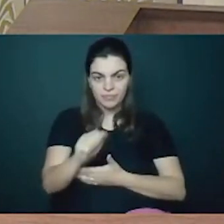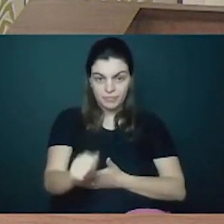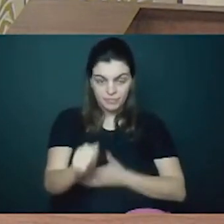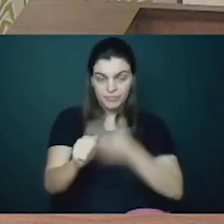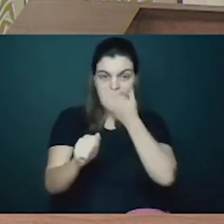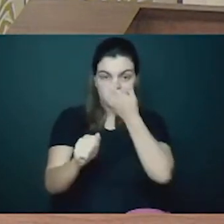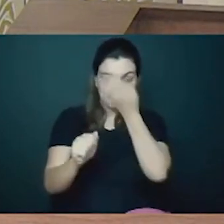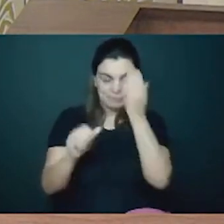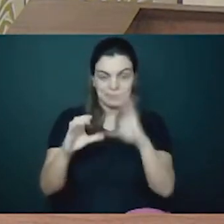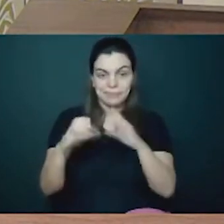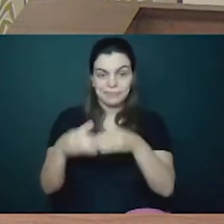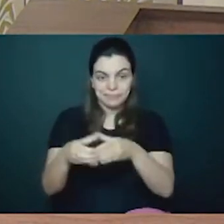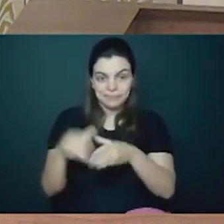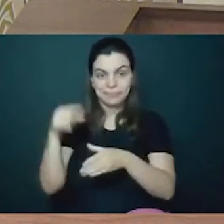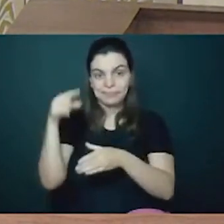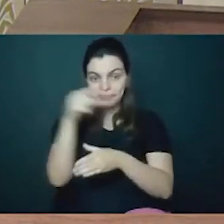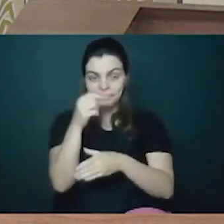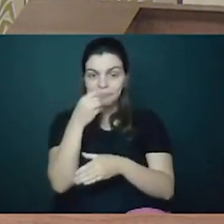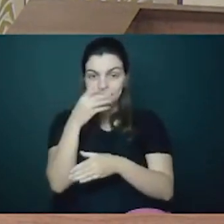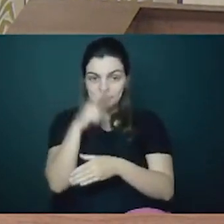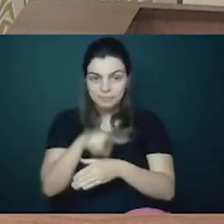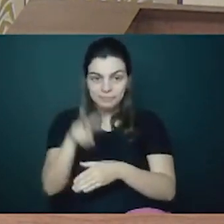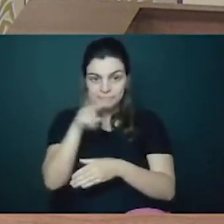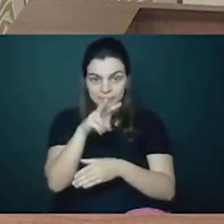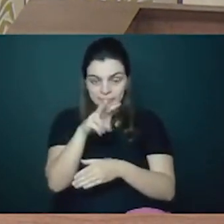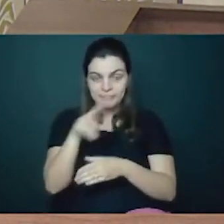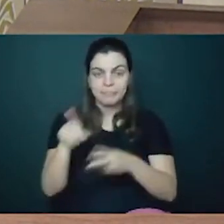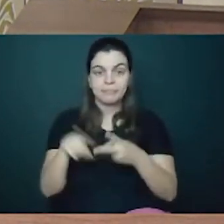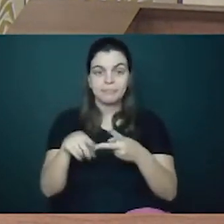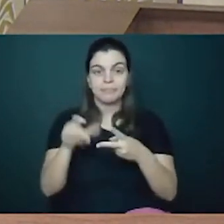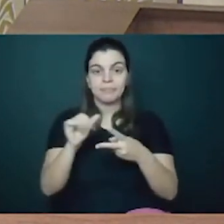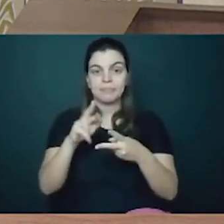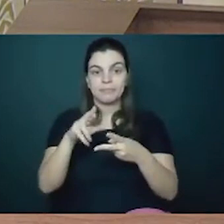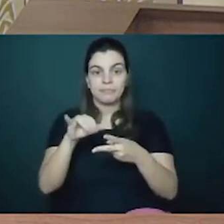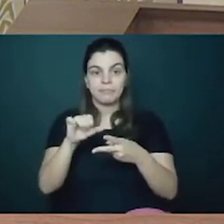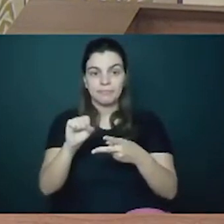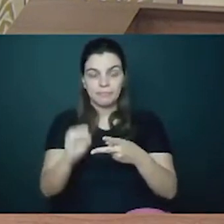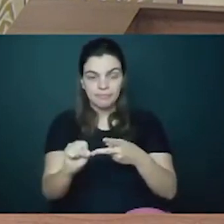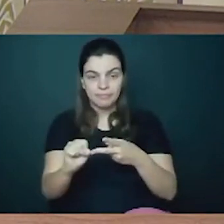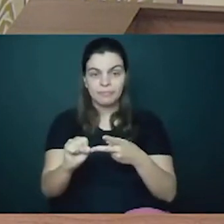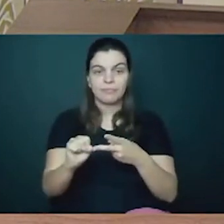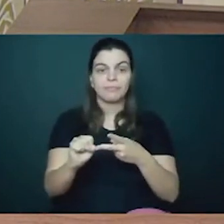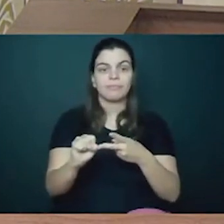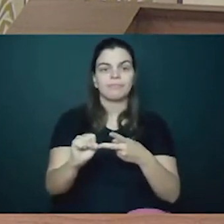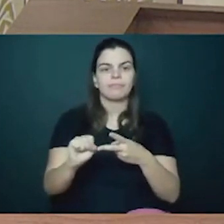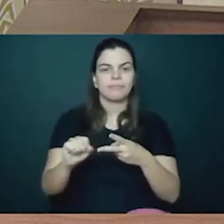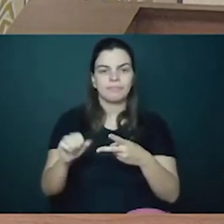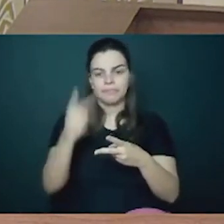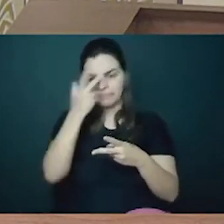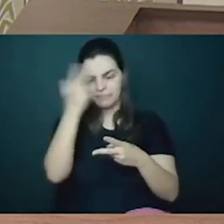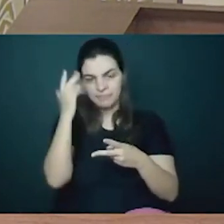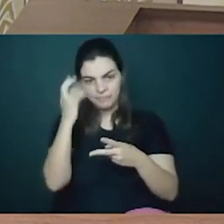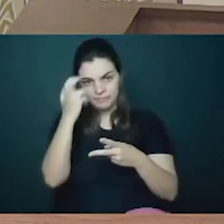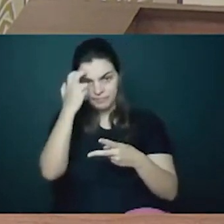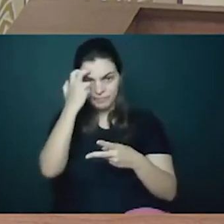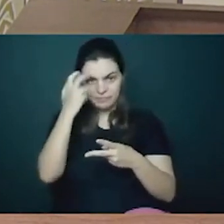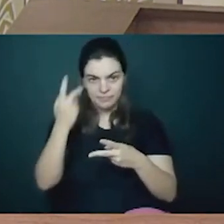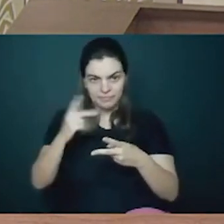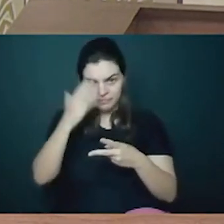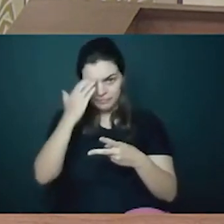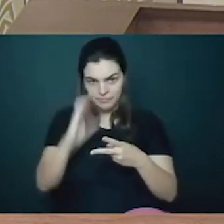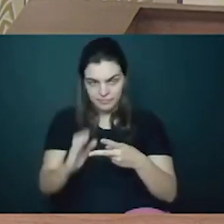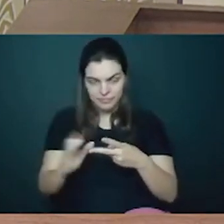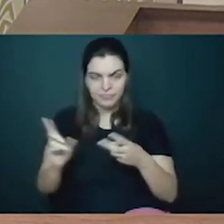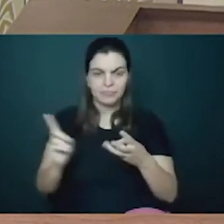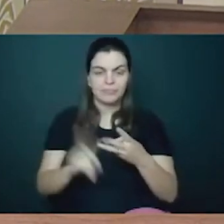da Boa Vista, à Cris Herrera e toda a participação dos membros da Fundação Cultural de Curitiba. Ao agradecer à